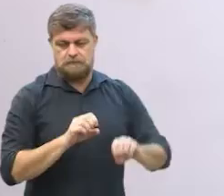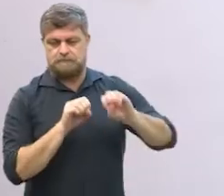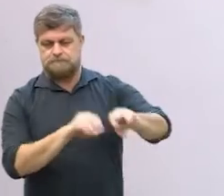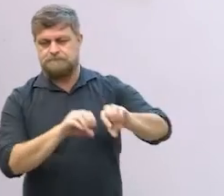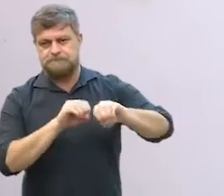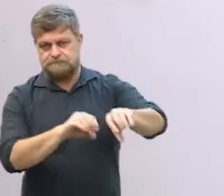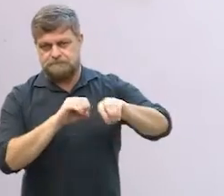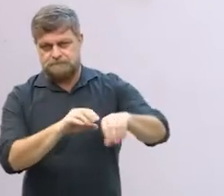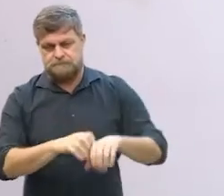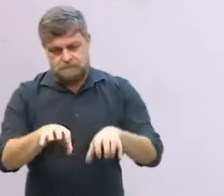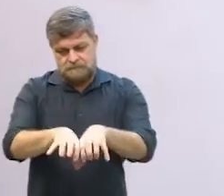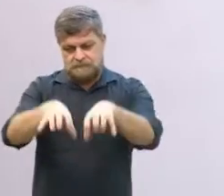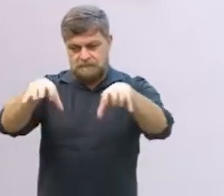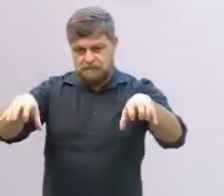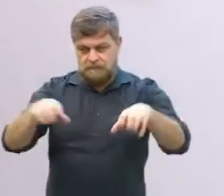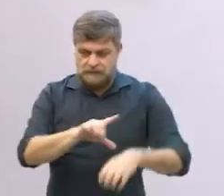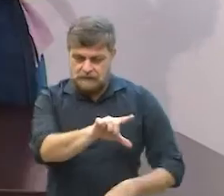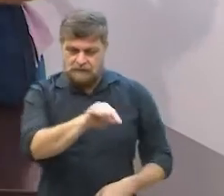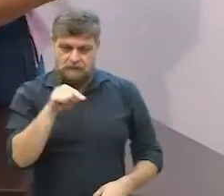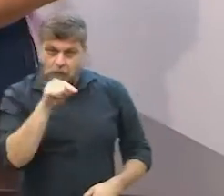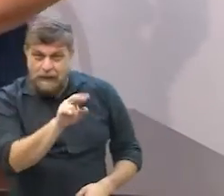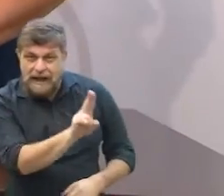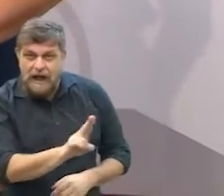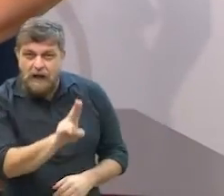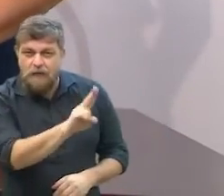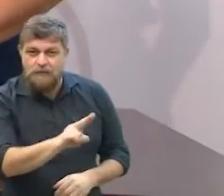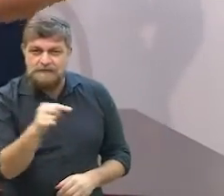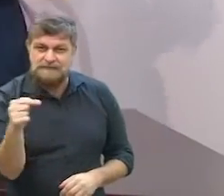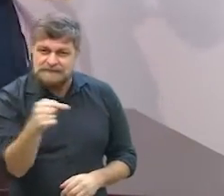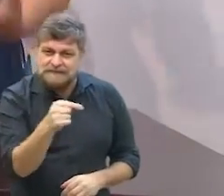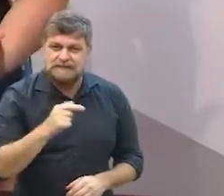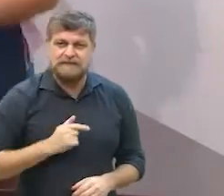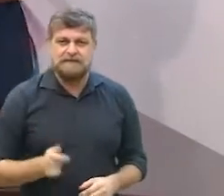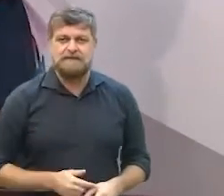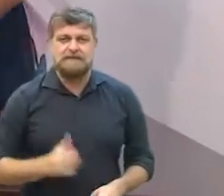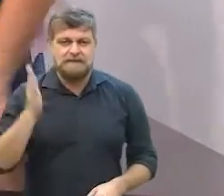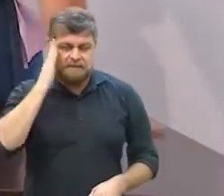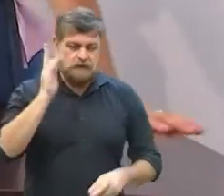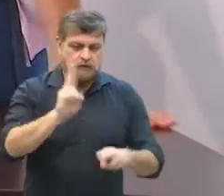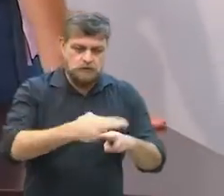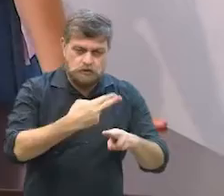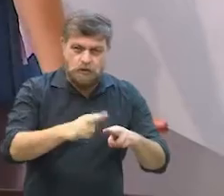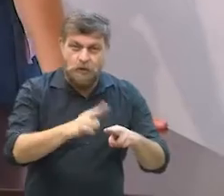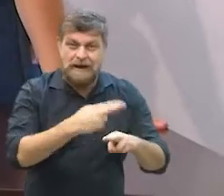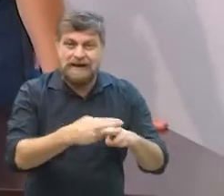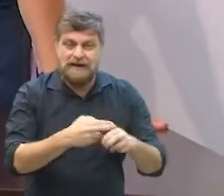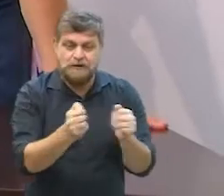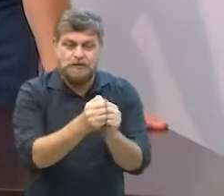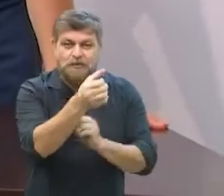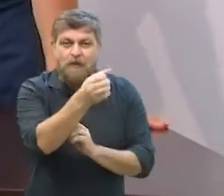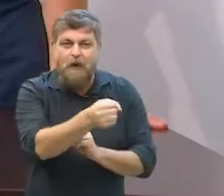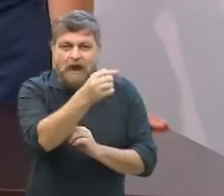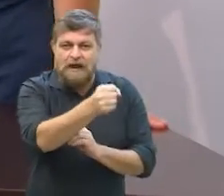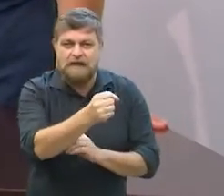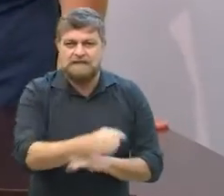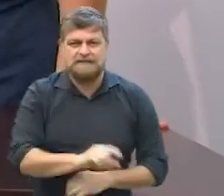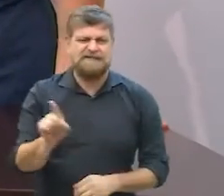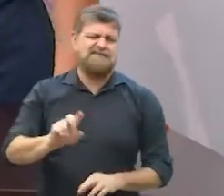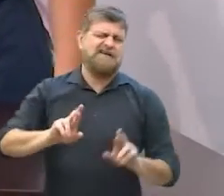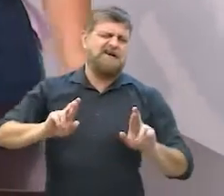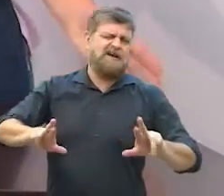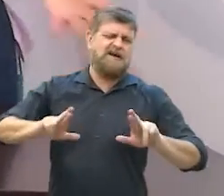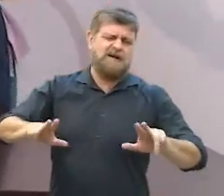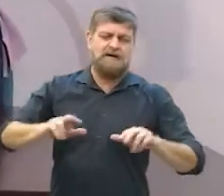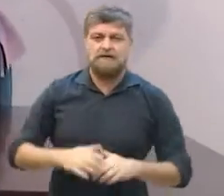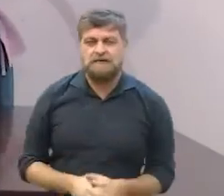por isso que a gente optou por usar a cobertura fracionada sabor chocolate ao leite e não é muito diferente né